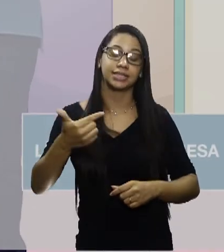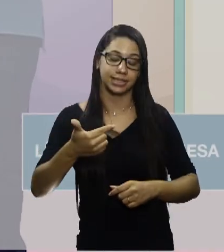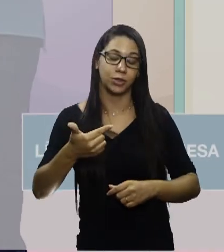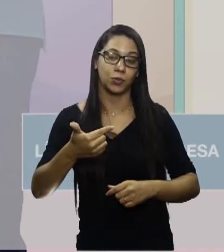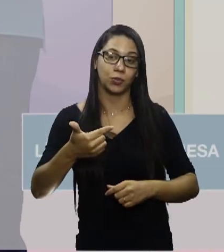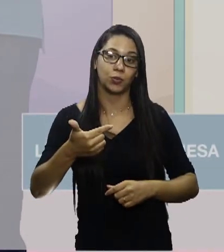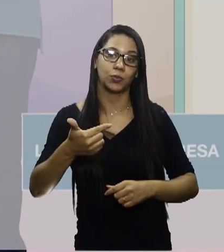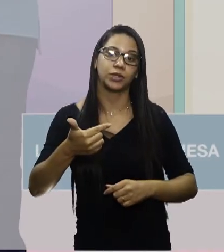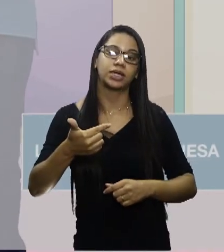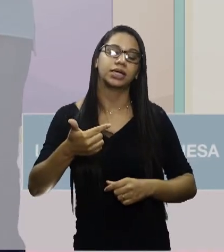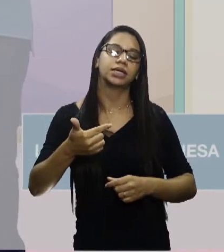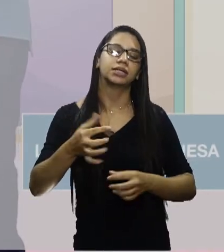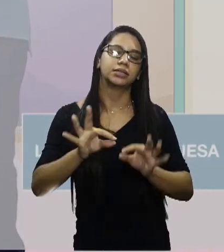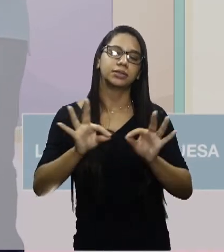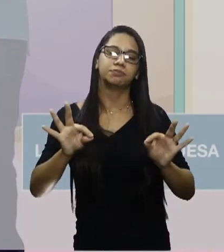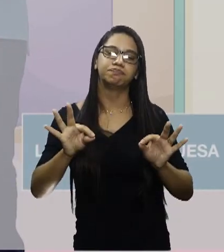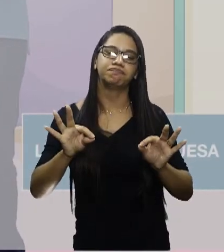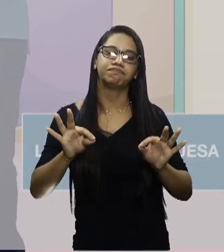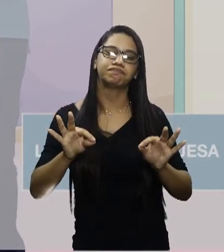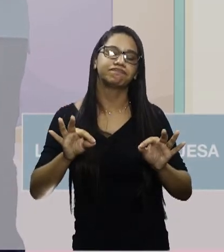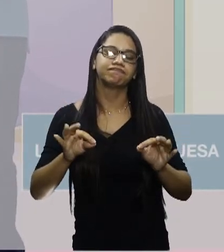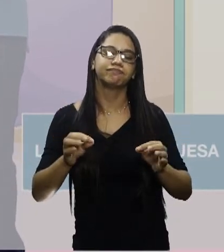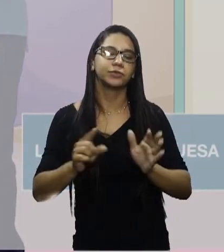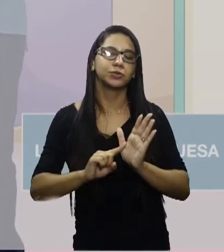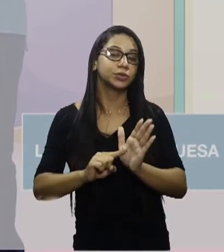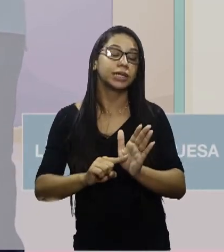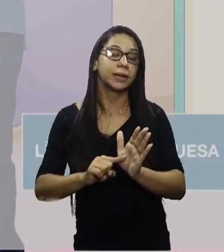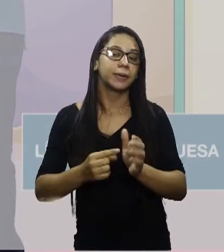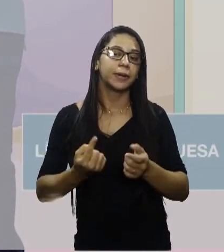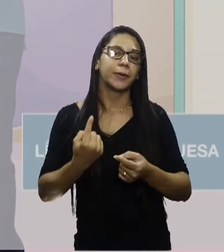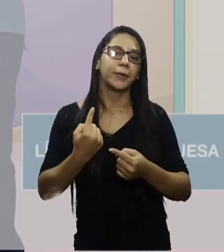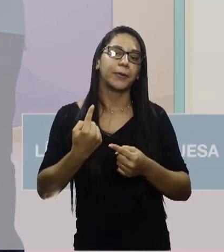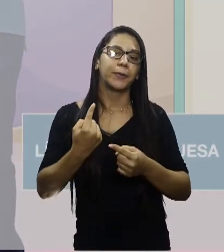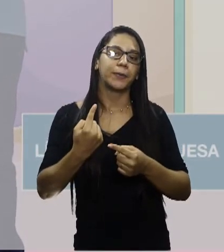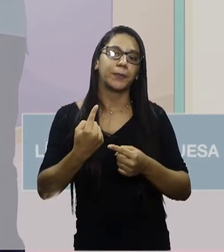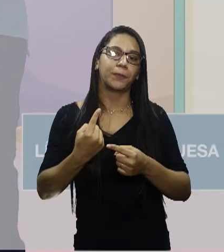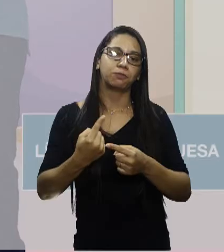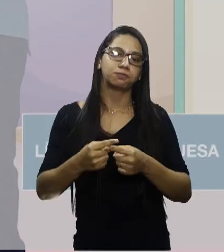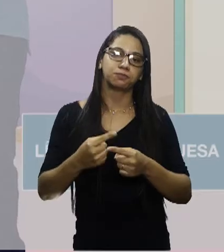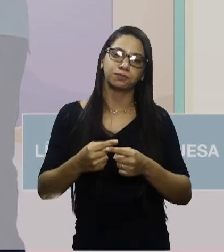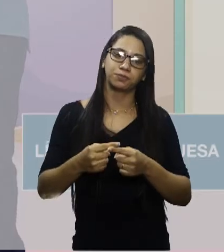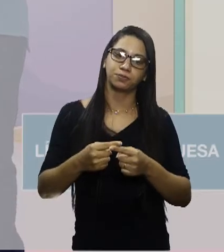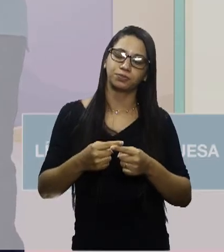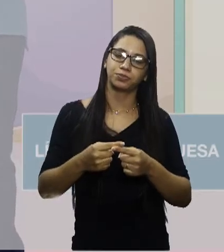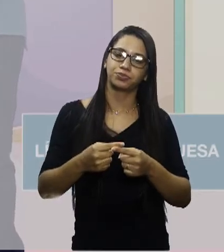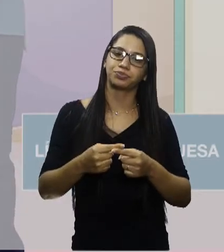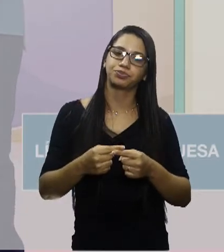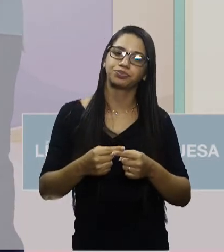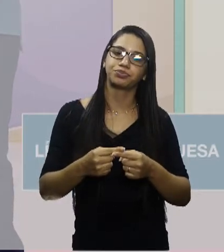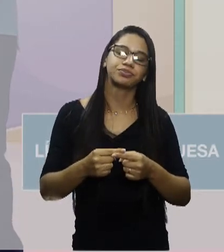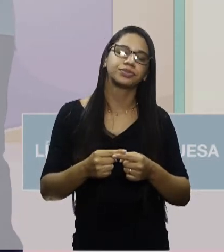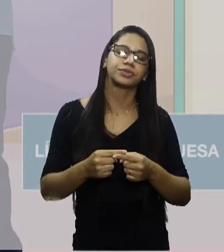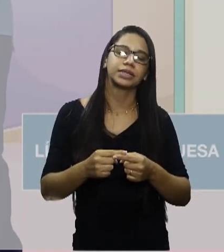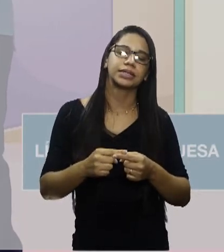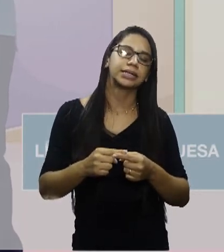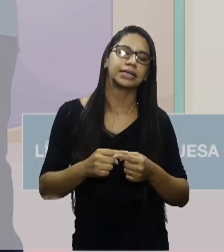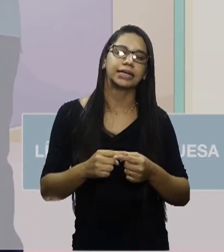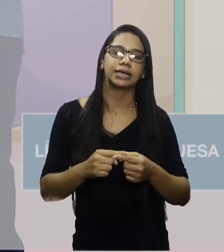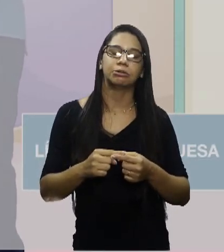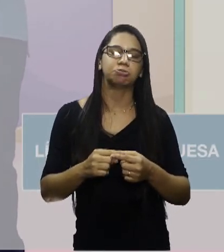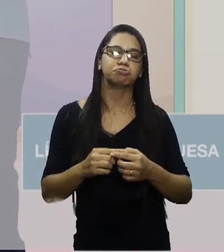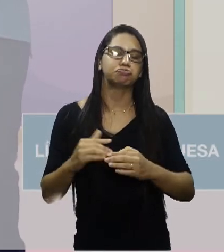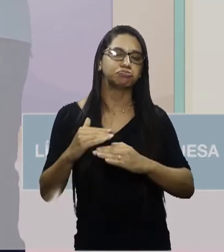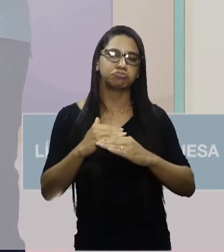gosto, na segunda oração, não está expresso porque a gente é um procedimento padrão da